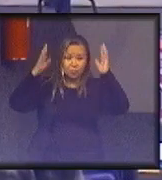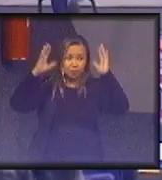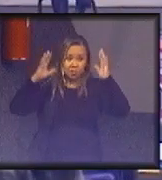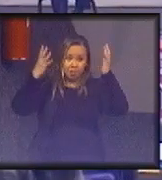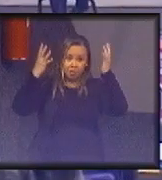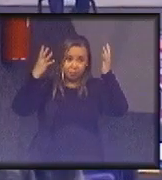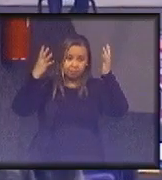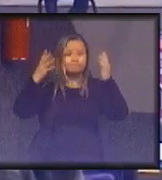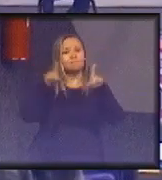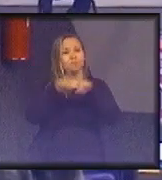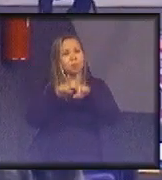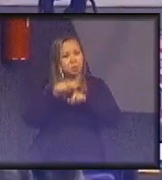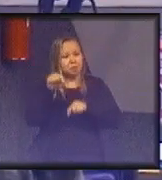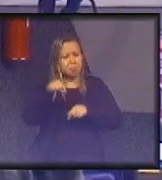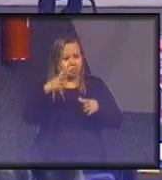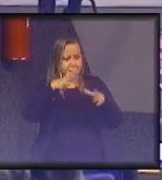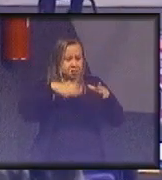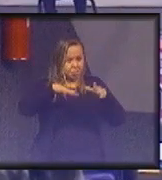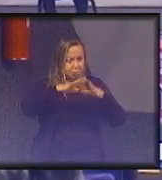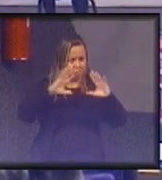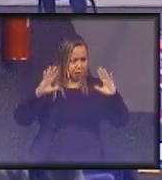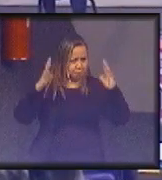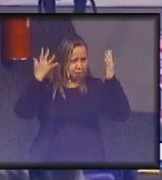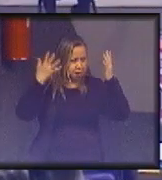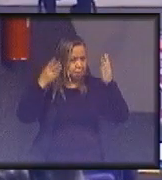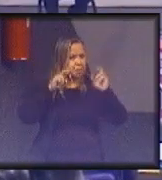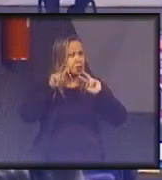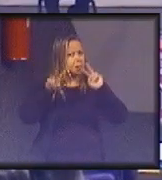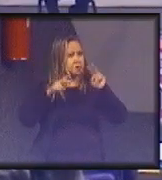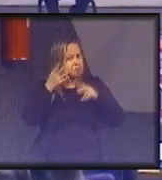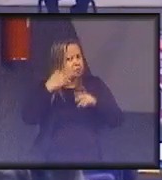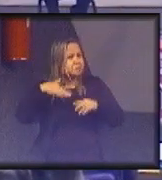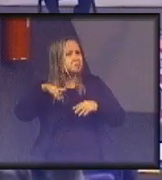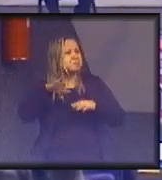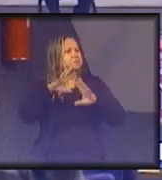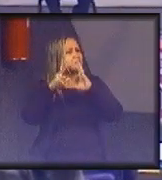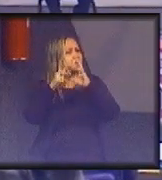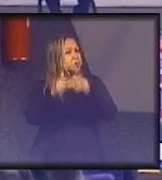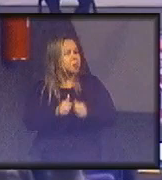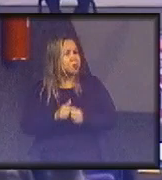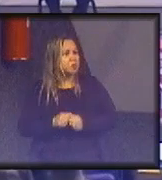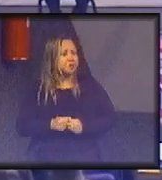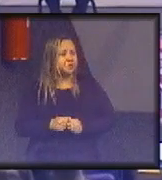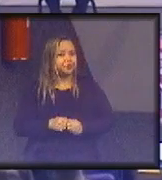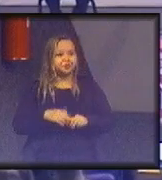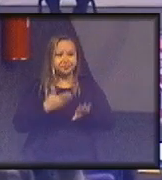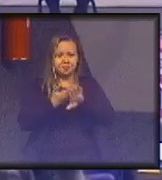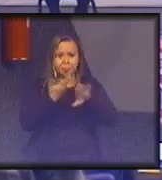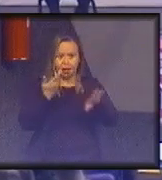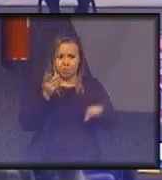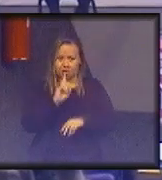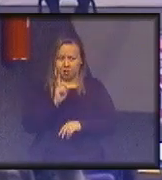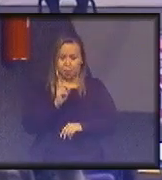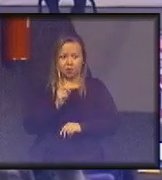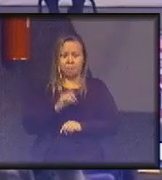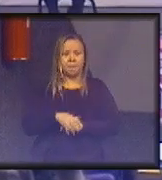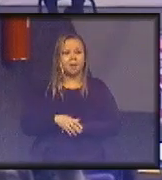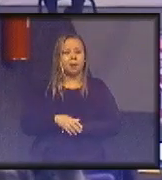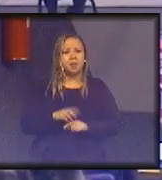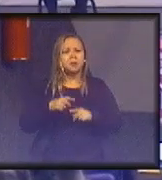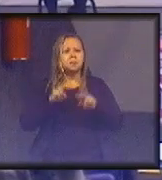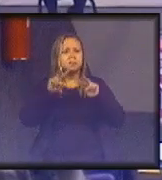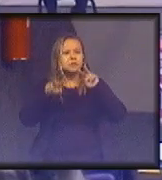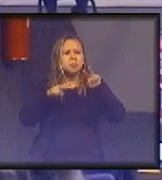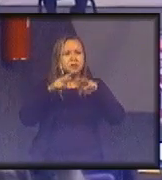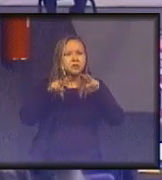Aliás, a área de mudanças climáticas poderia ser olhada como um todo também. Não estava sendo olhada dessa forma, como eu disse, porque estava sendo olhada